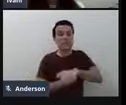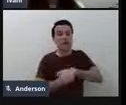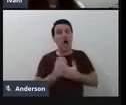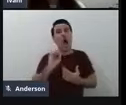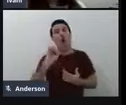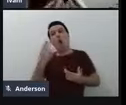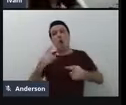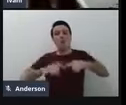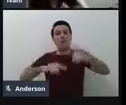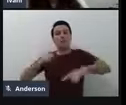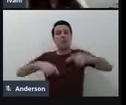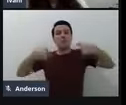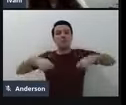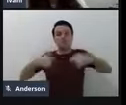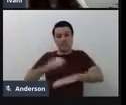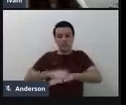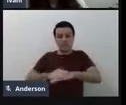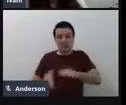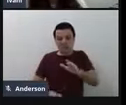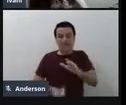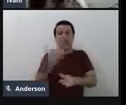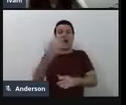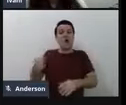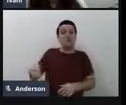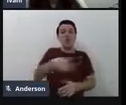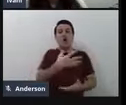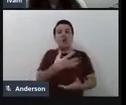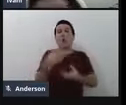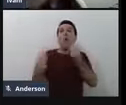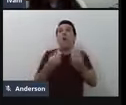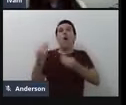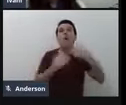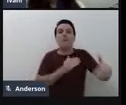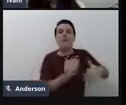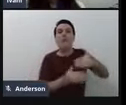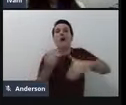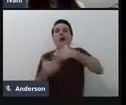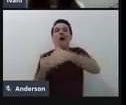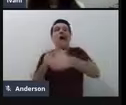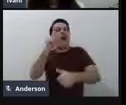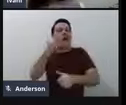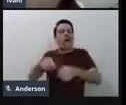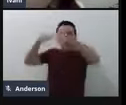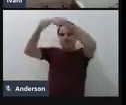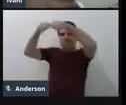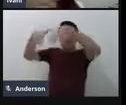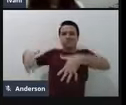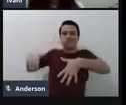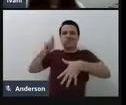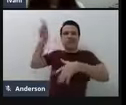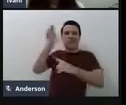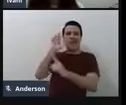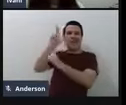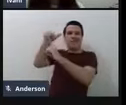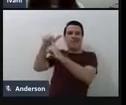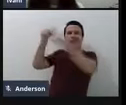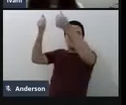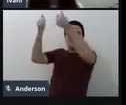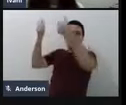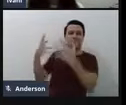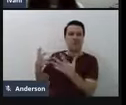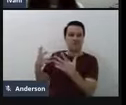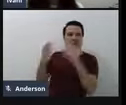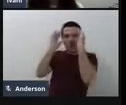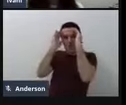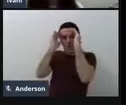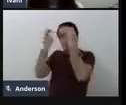precisa, enfim, como é, né, como é que se dá esse processo. Então, esse passo a passo, né, esse fluxo, ele é de